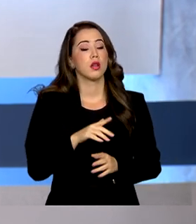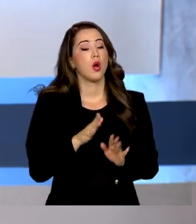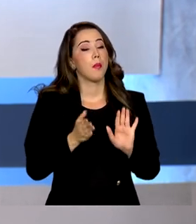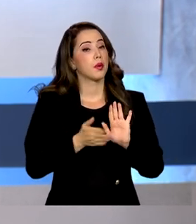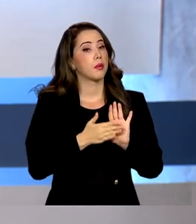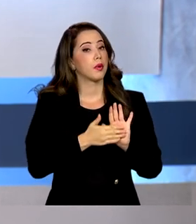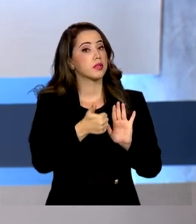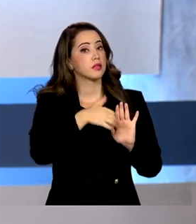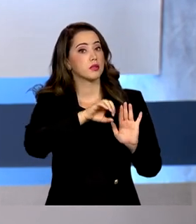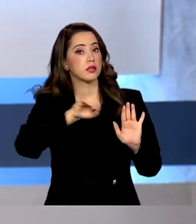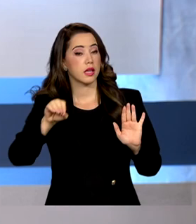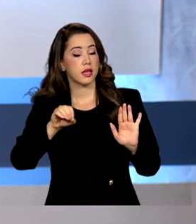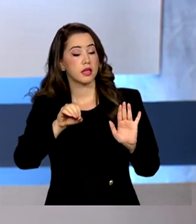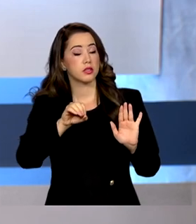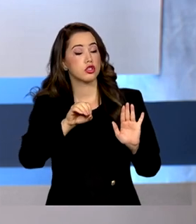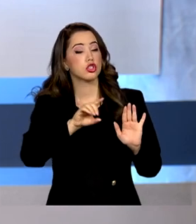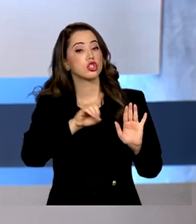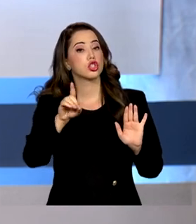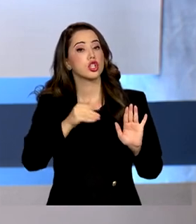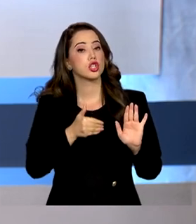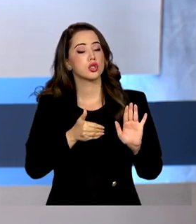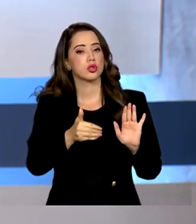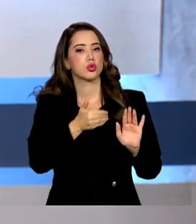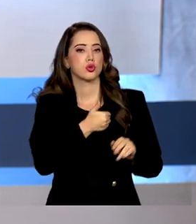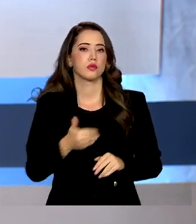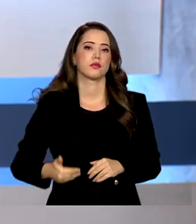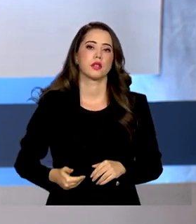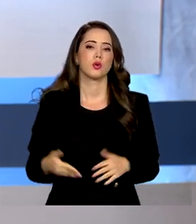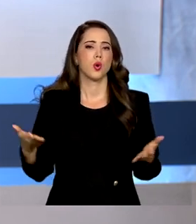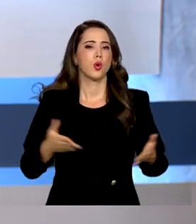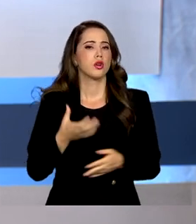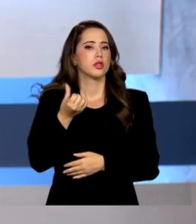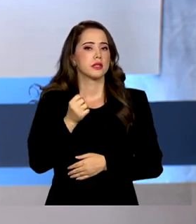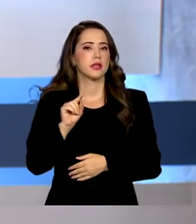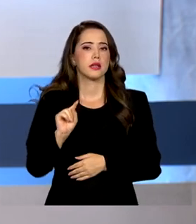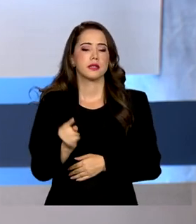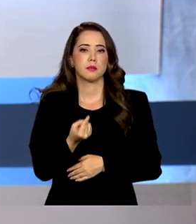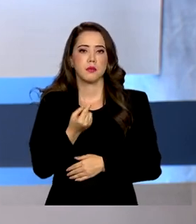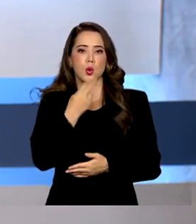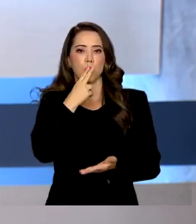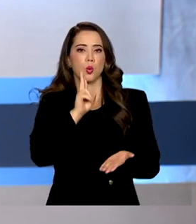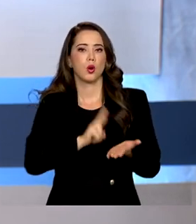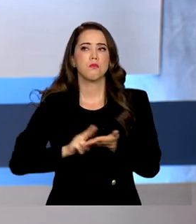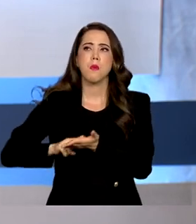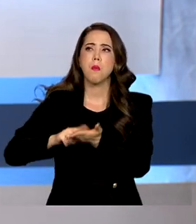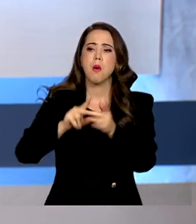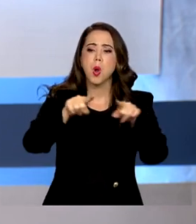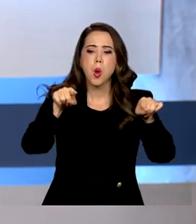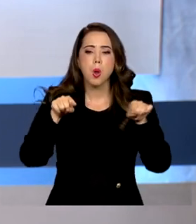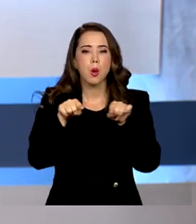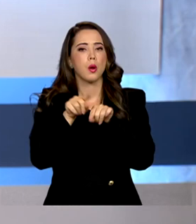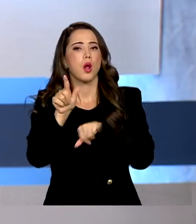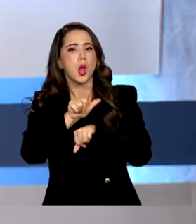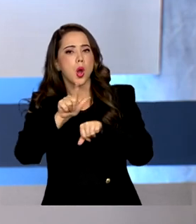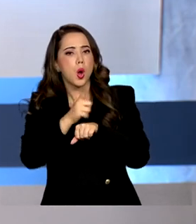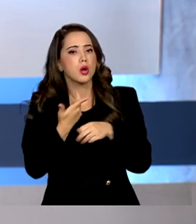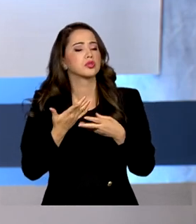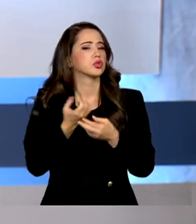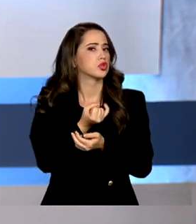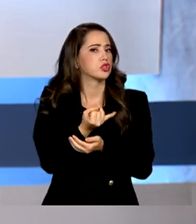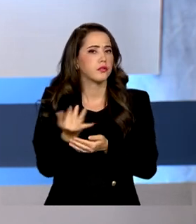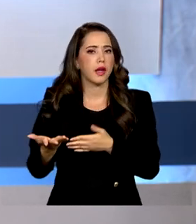dias de governo. Atualmente, existem mais de 6 mil agências dos Correios que prestam serviços postais,